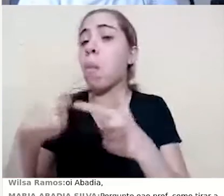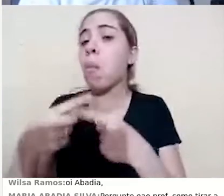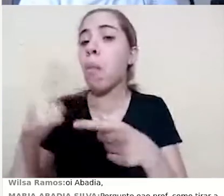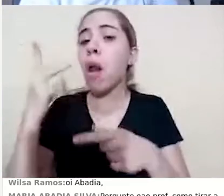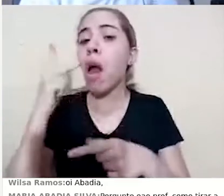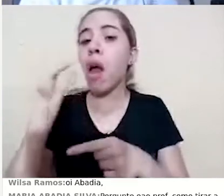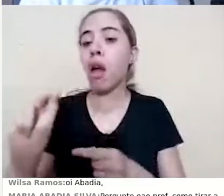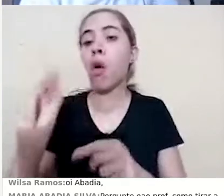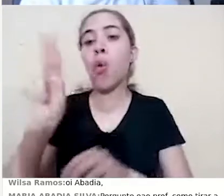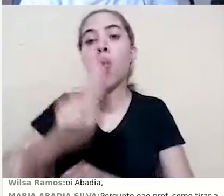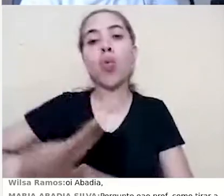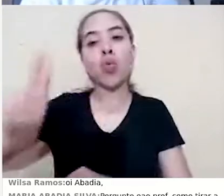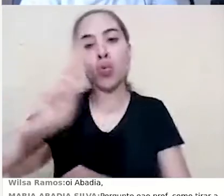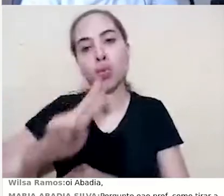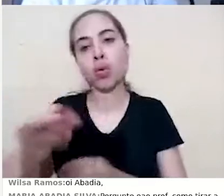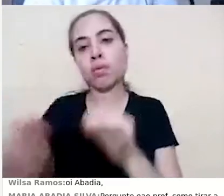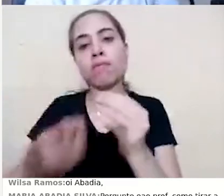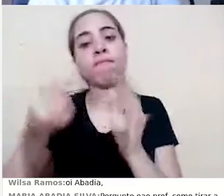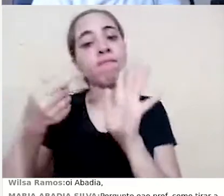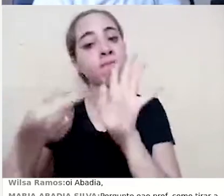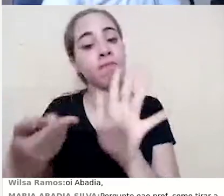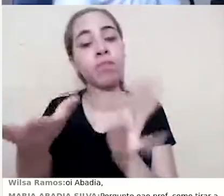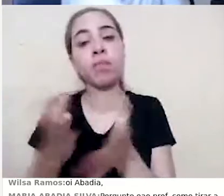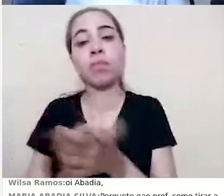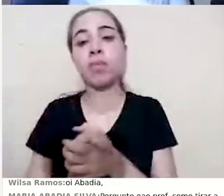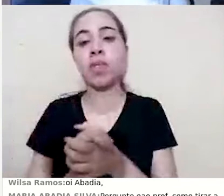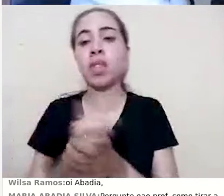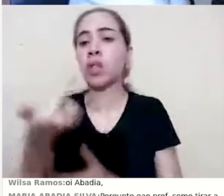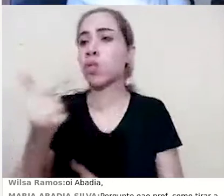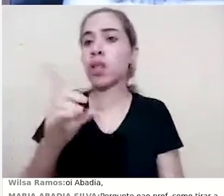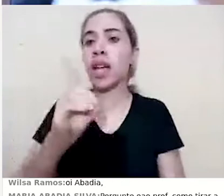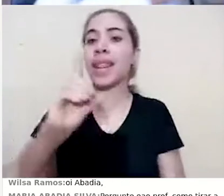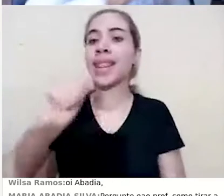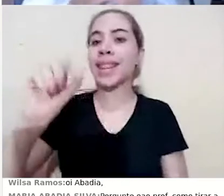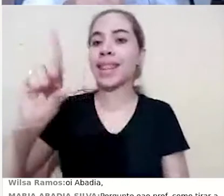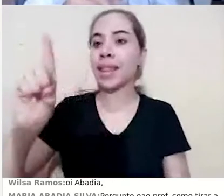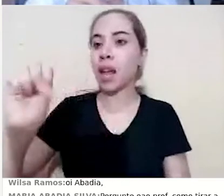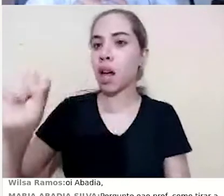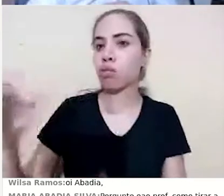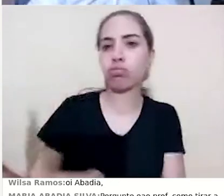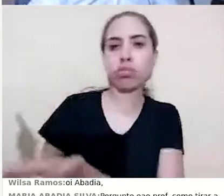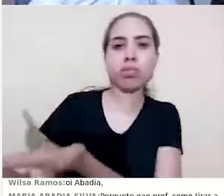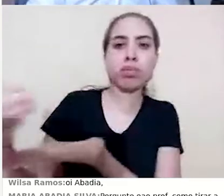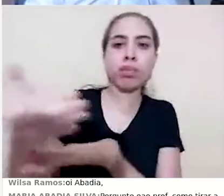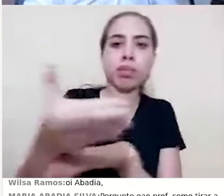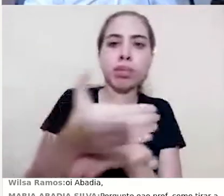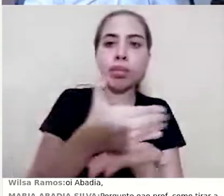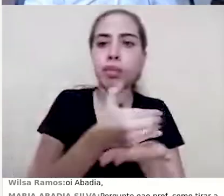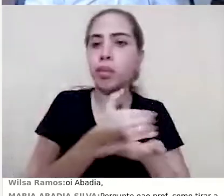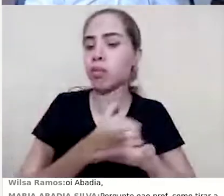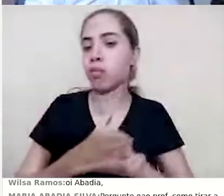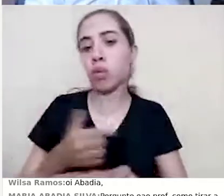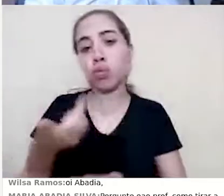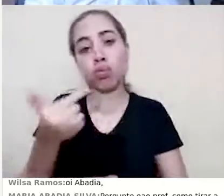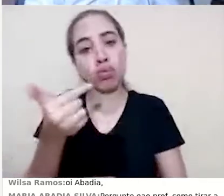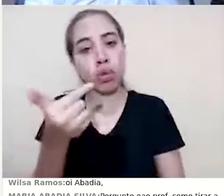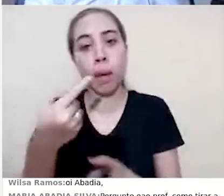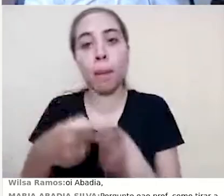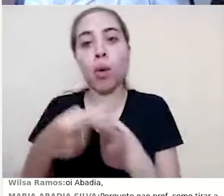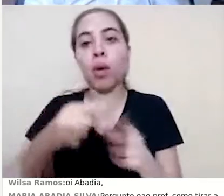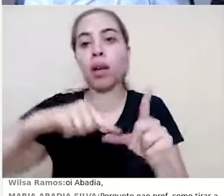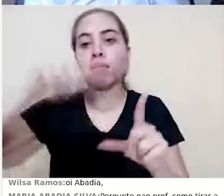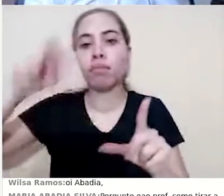tipo de recurso? Aqui eu não tenho tantos dados ainda coletados, porque são 52 estatísticas, né?